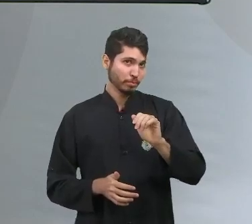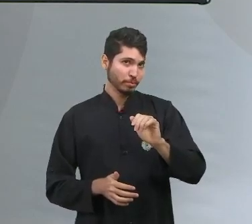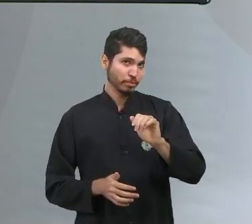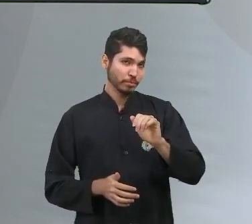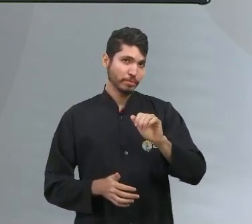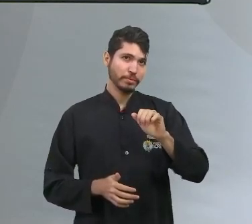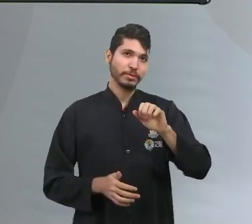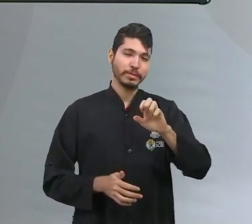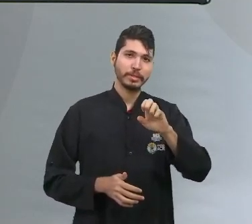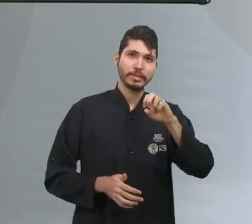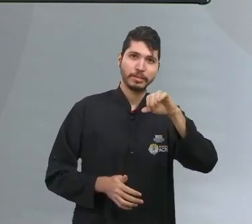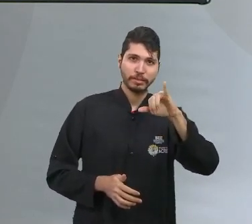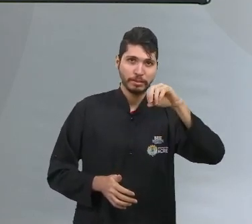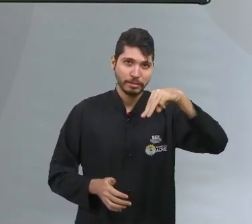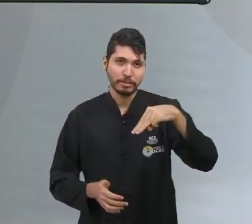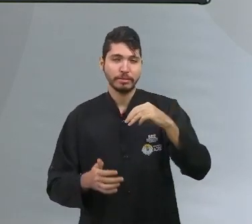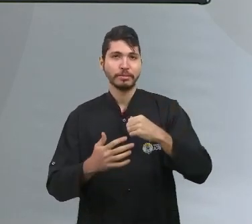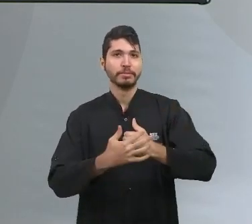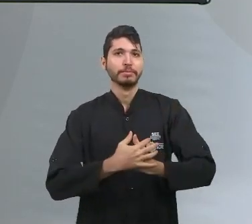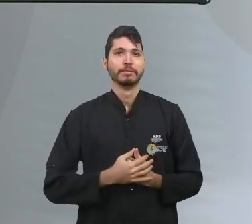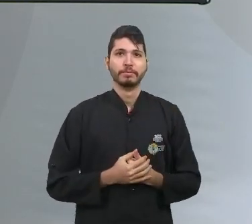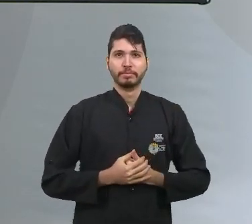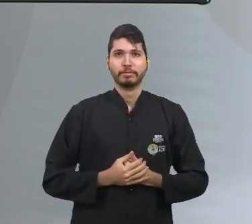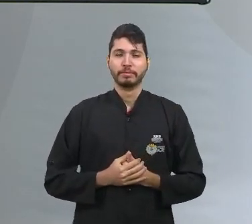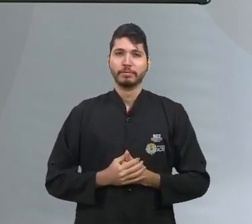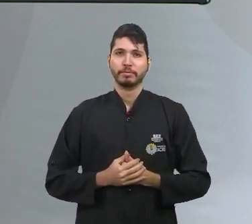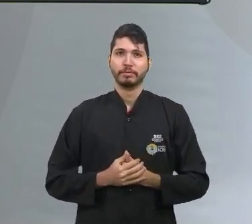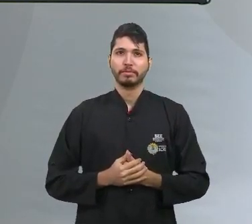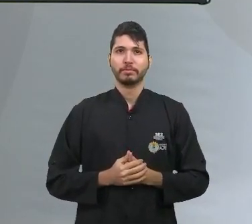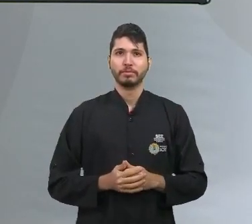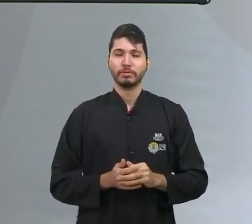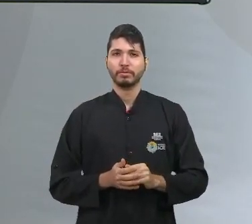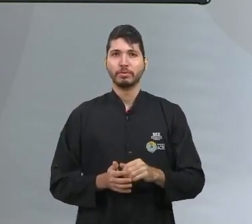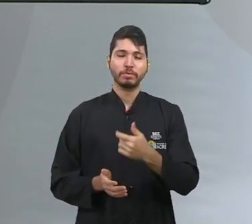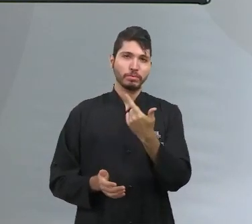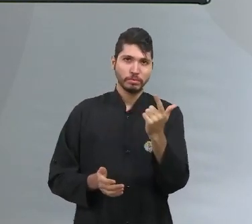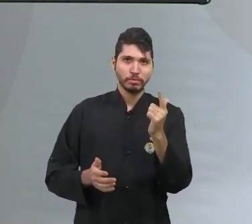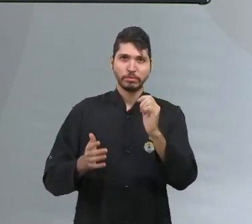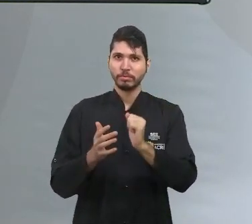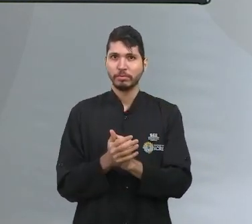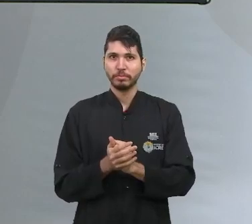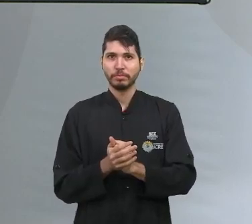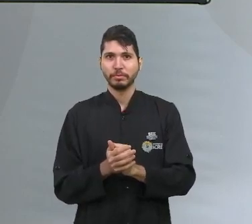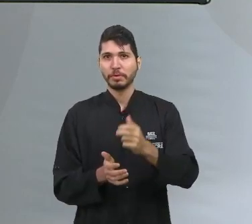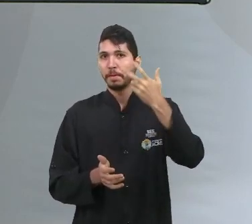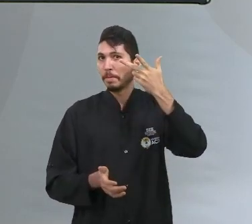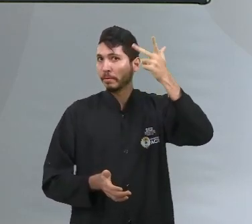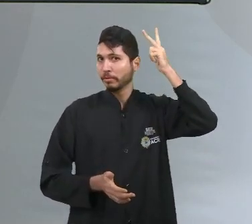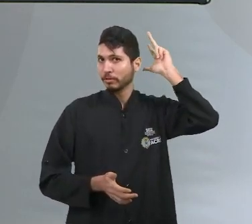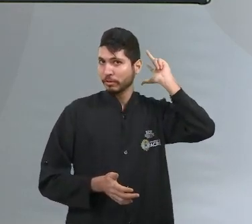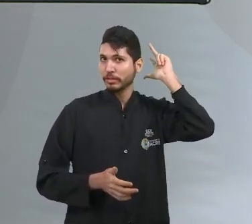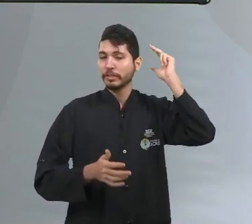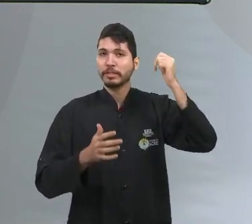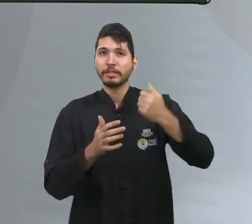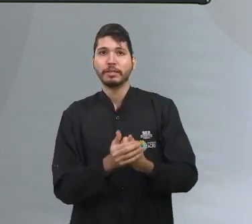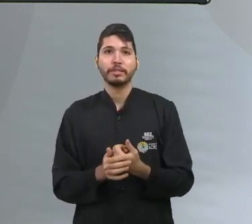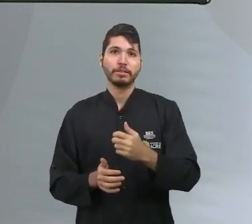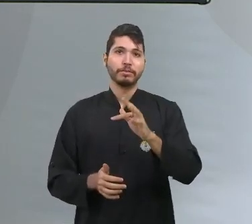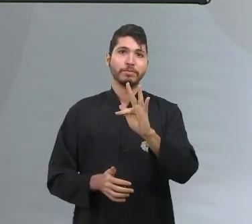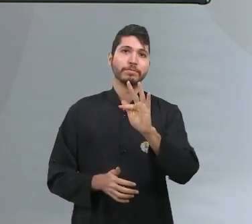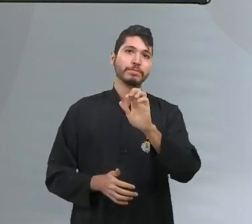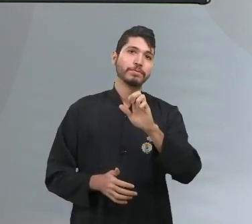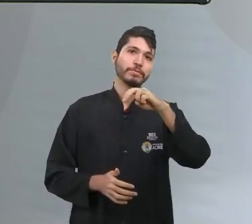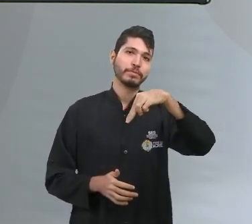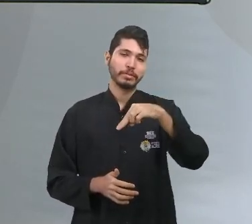nosso país, em que se destacaram autores como Gilberto Freire e Florestan Fernandes, dentre